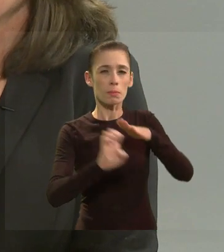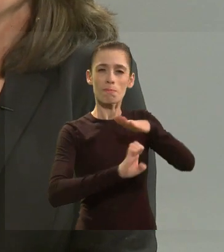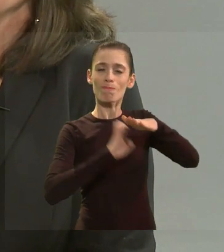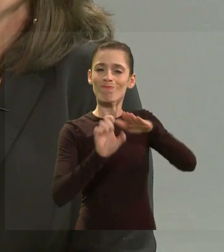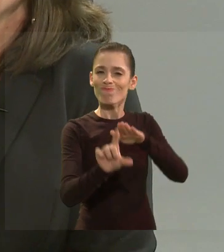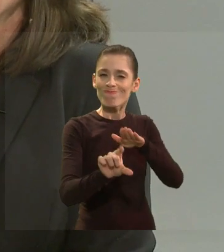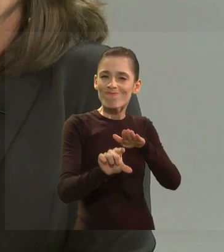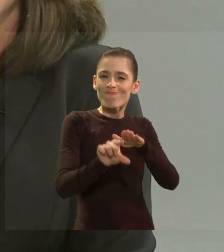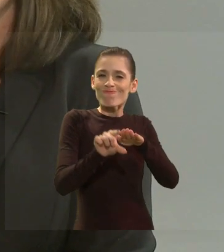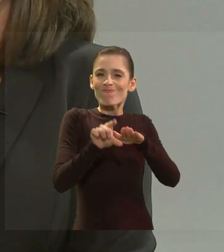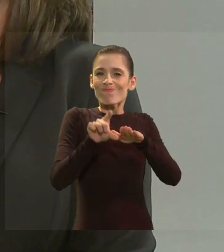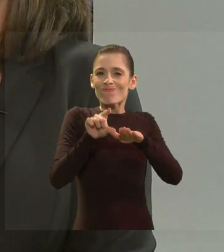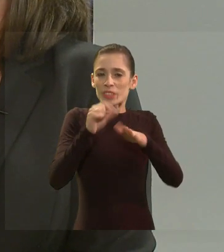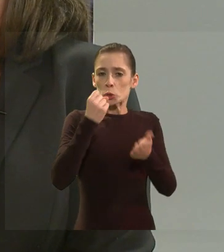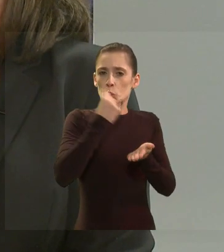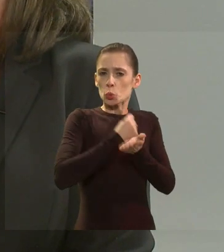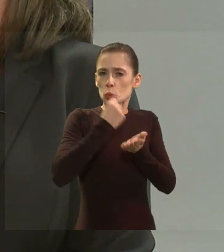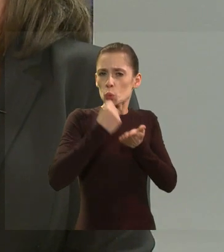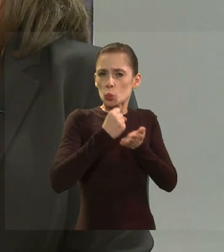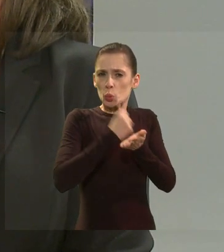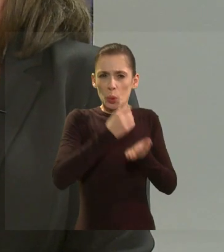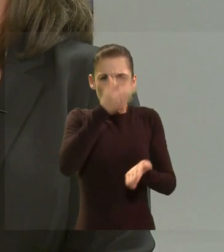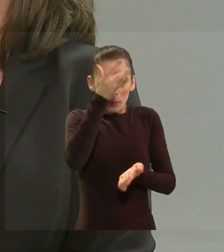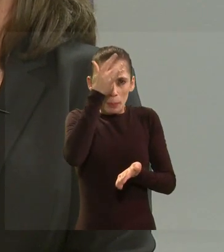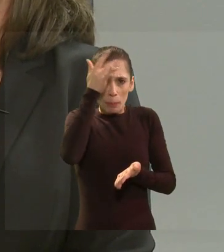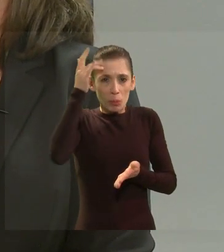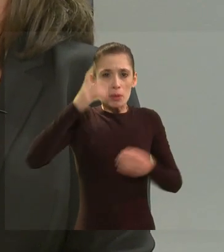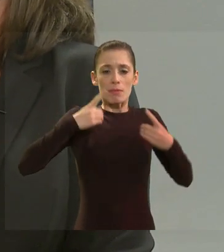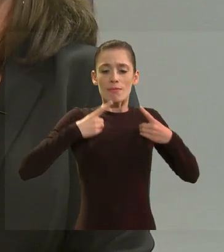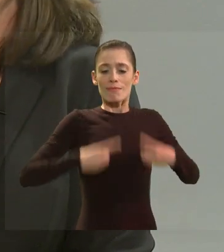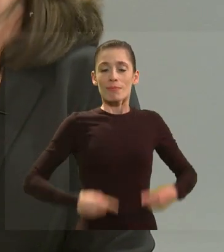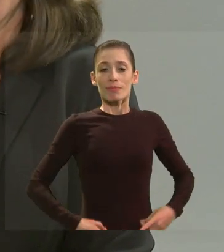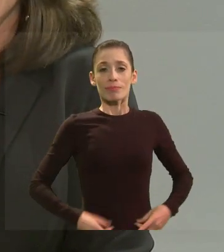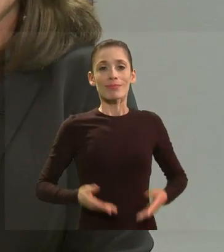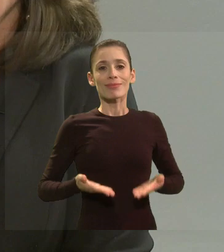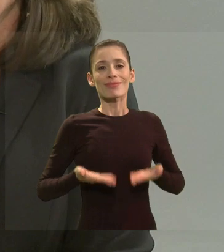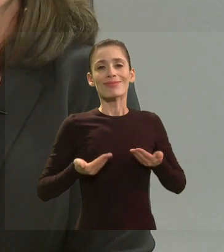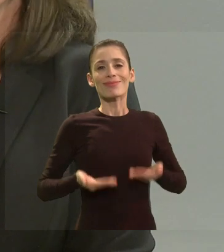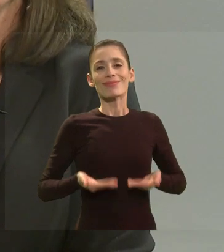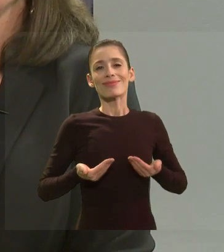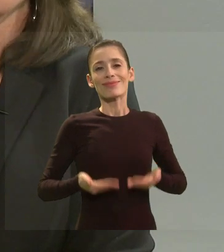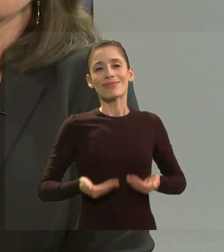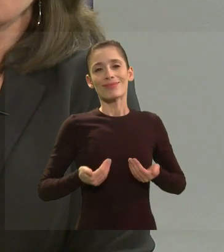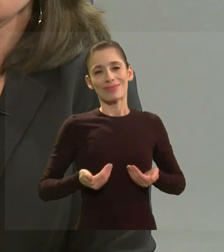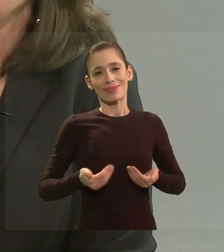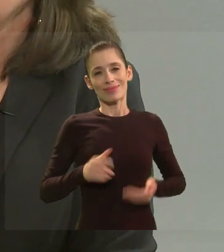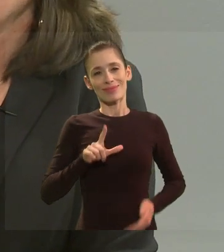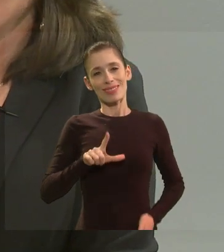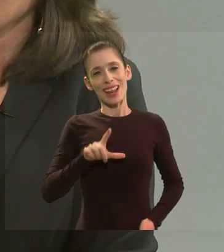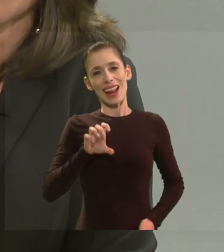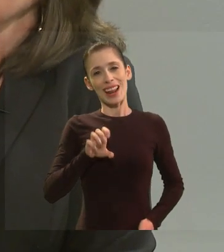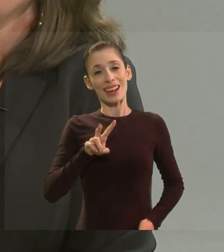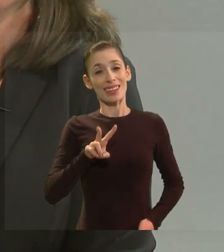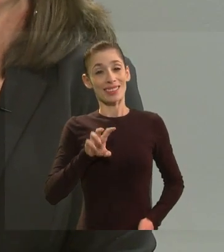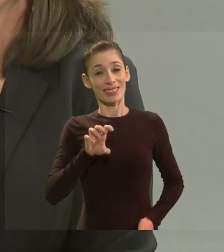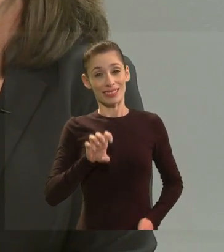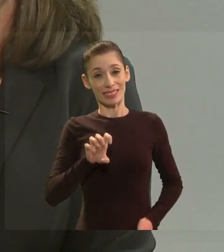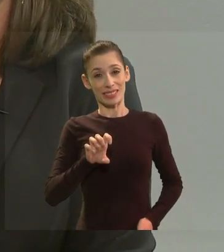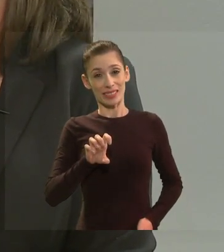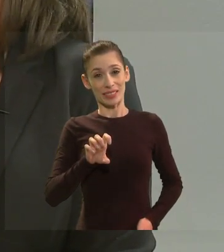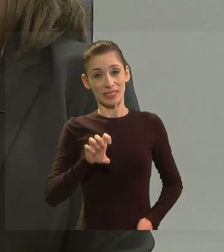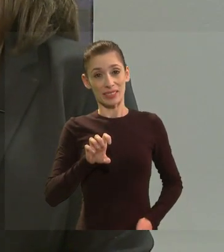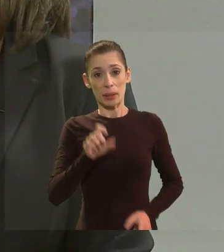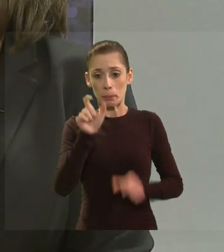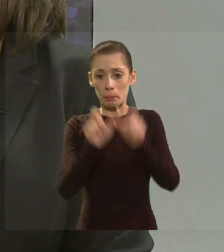preferem pessoas, né, pessoas que têm deficiências consideradas leves, né, e pessoas que têm uma deficiência maior, elas